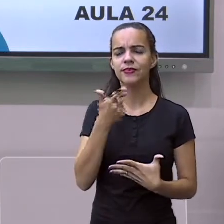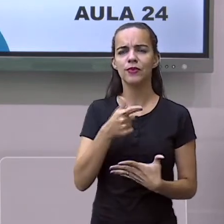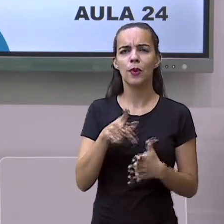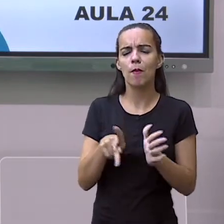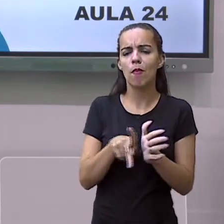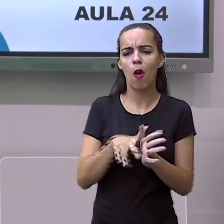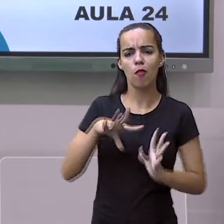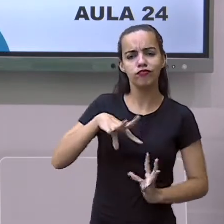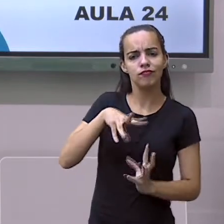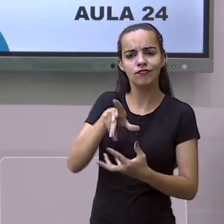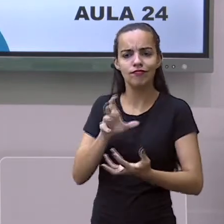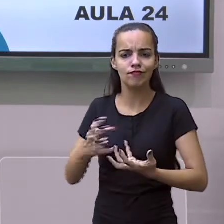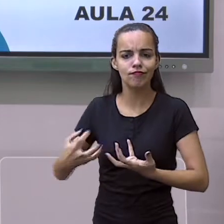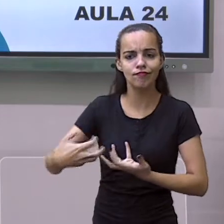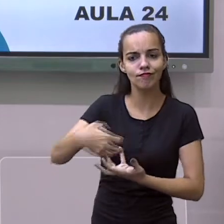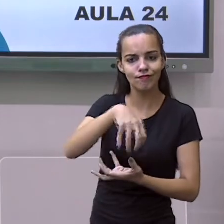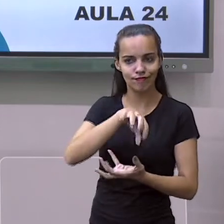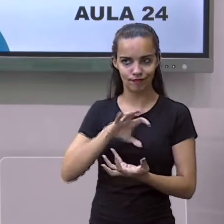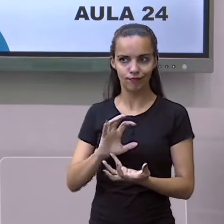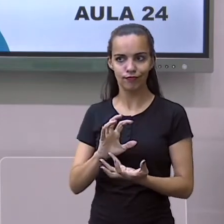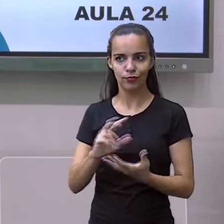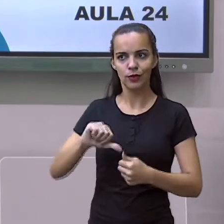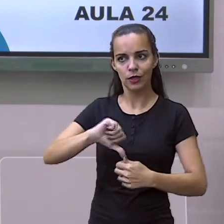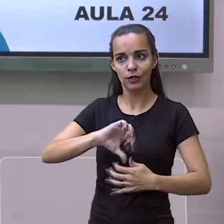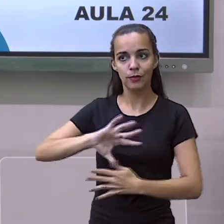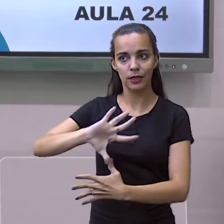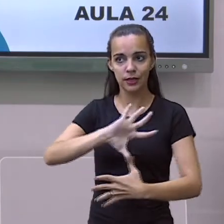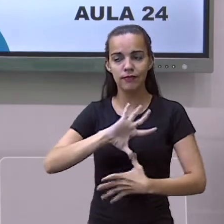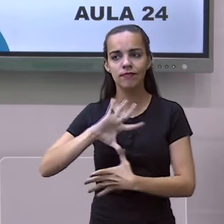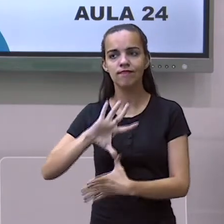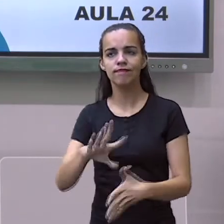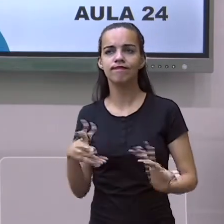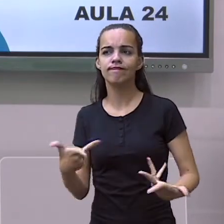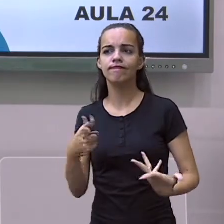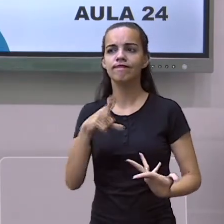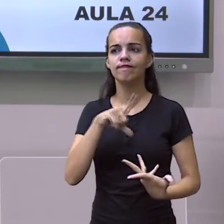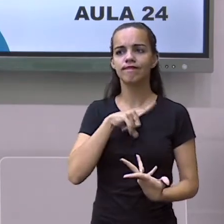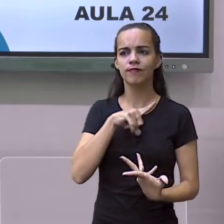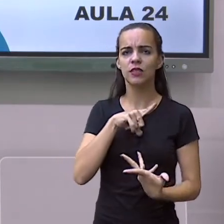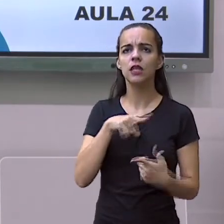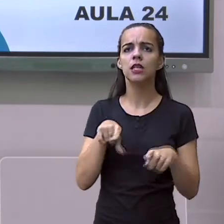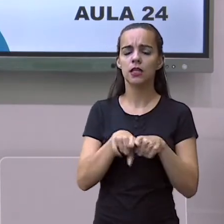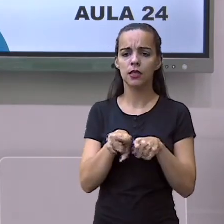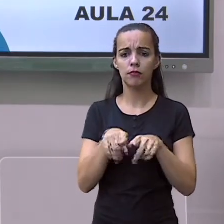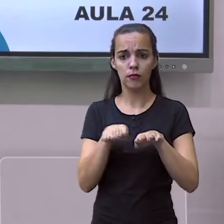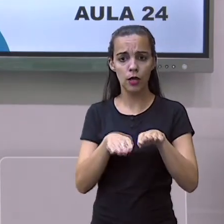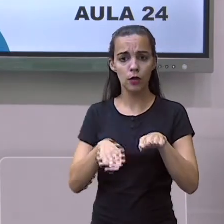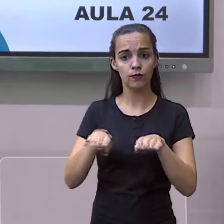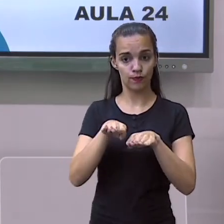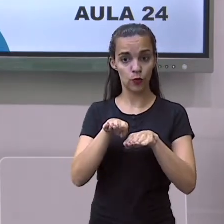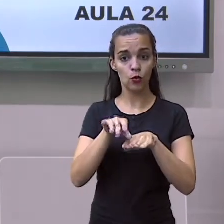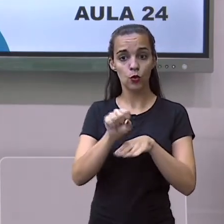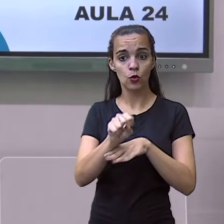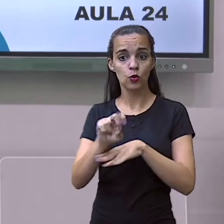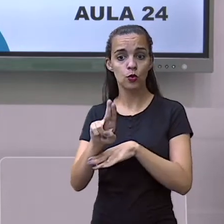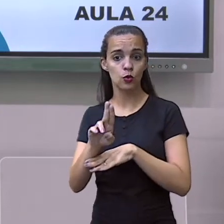americano e já estudamos o subcontinente América do Norte.